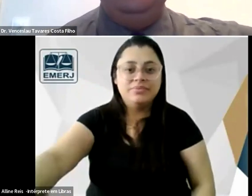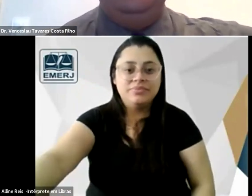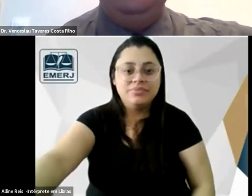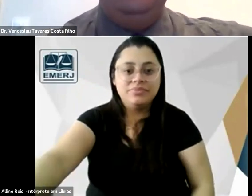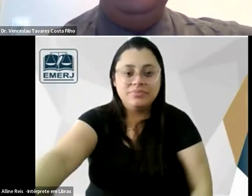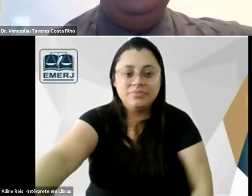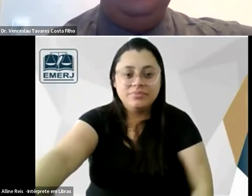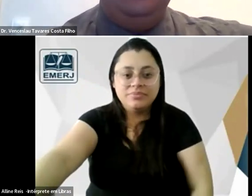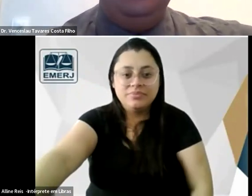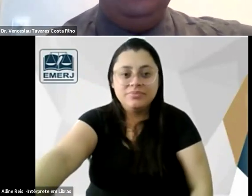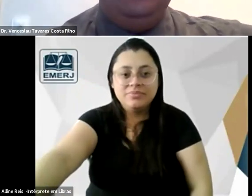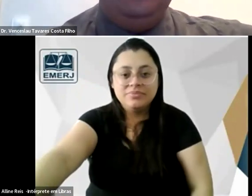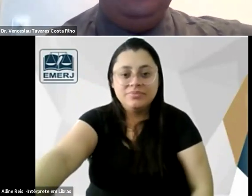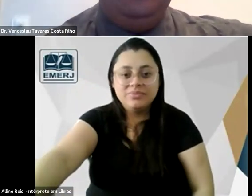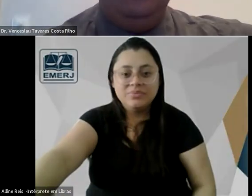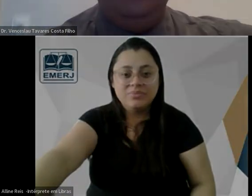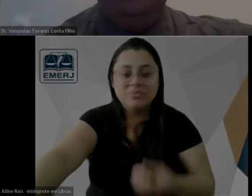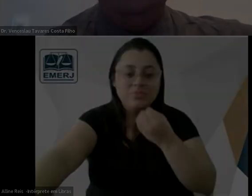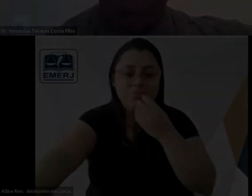obrigado bom dia bom dia bom dia